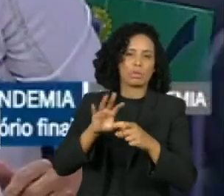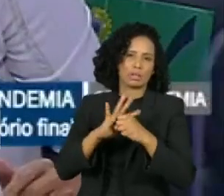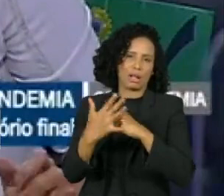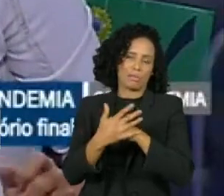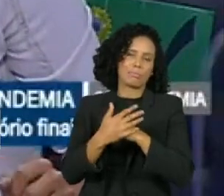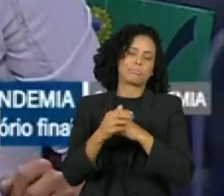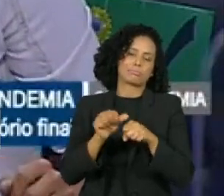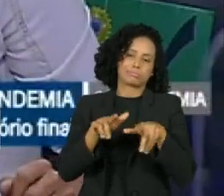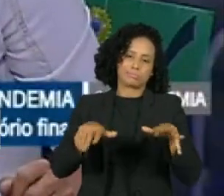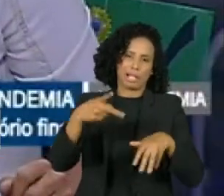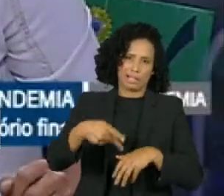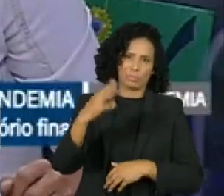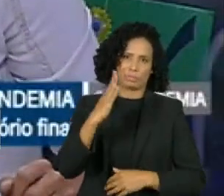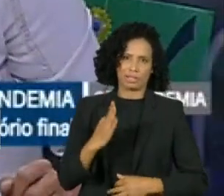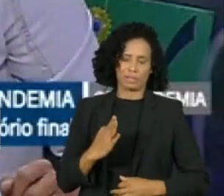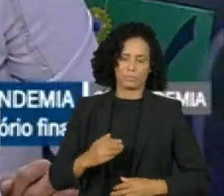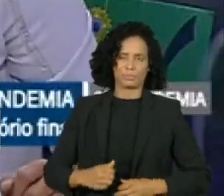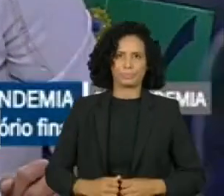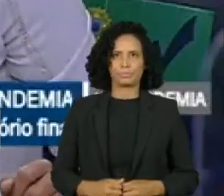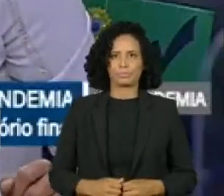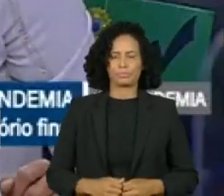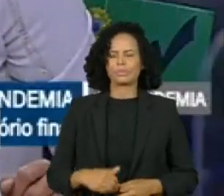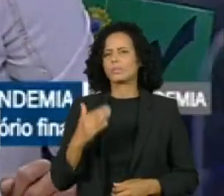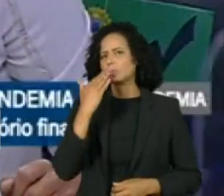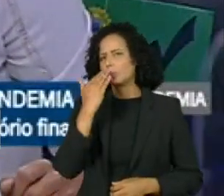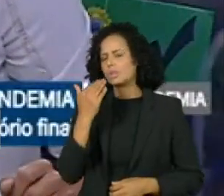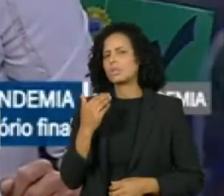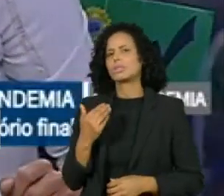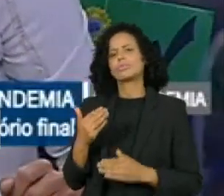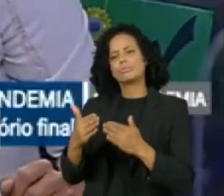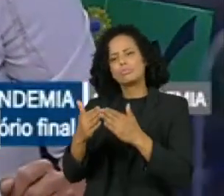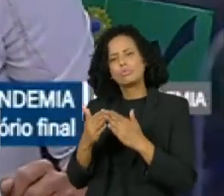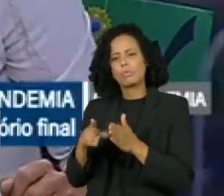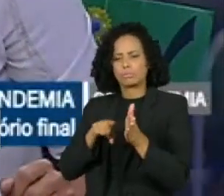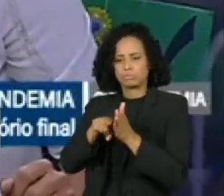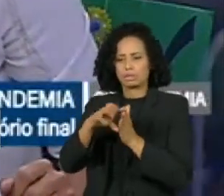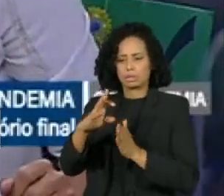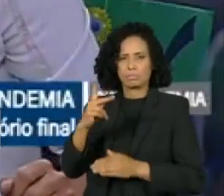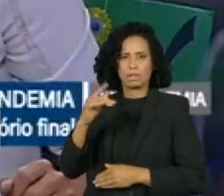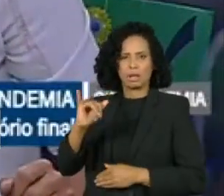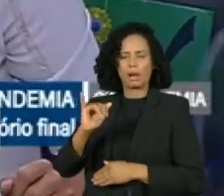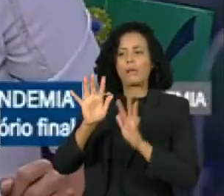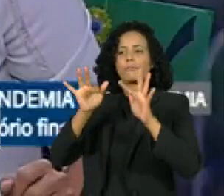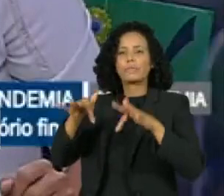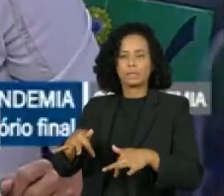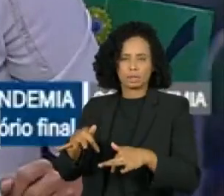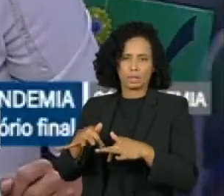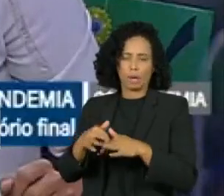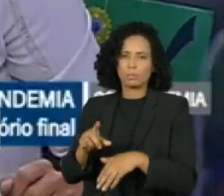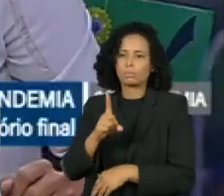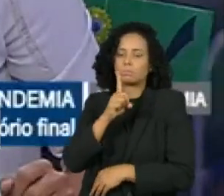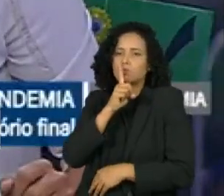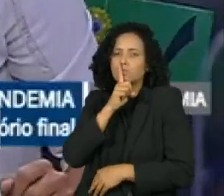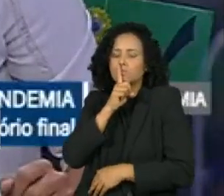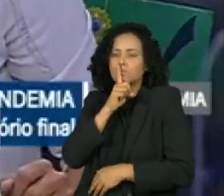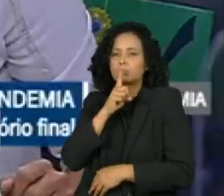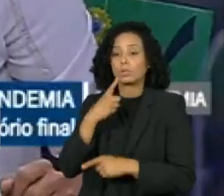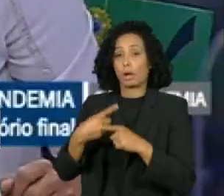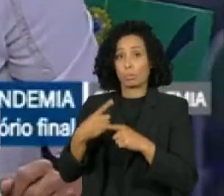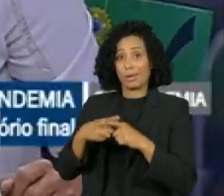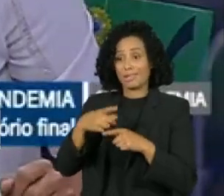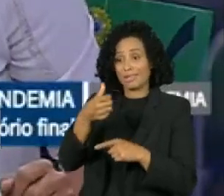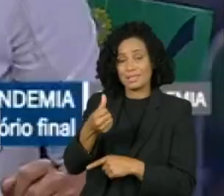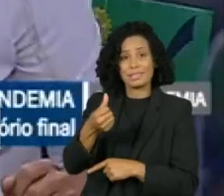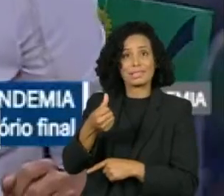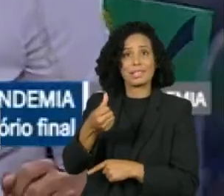Eu pediria a V. Exª que a gente encerrasse os trabalhos dessa CPI com um minuto de silêncio pela memória das 606